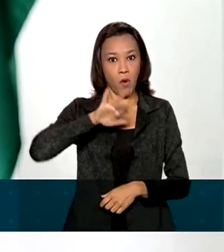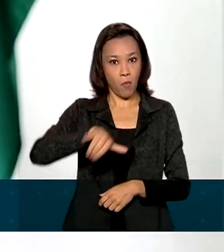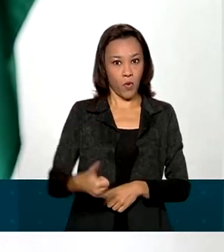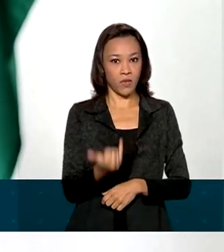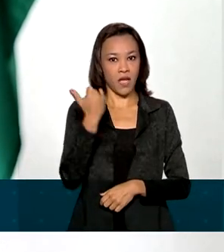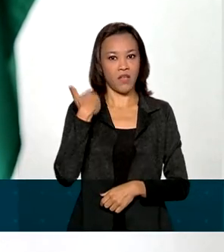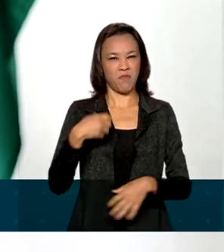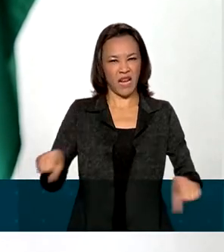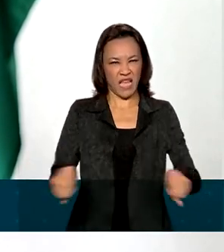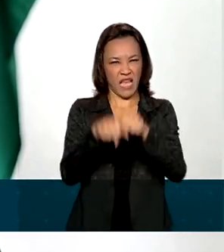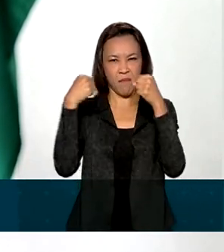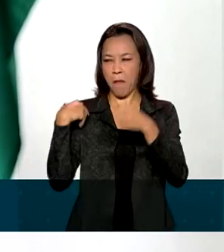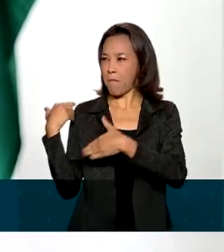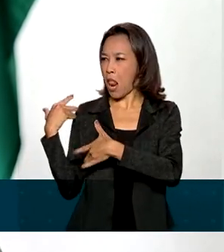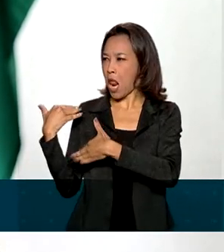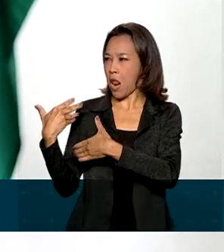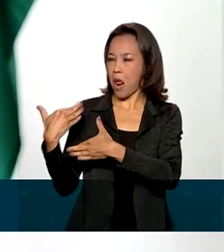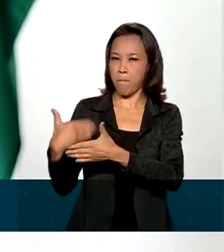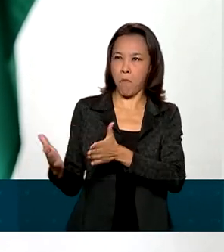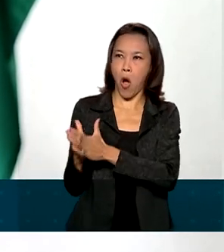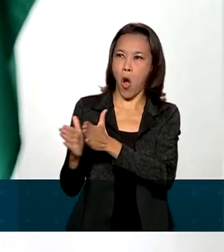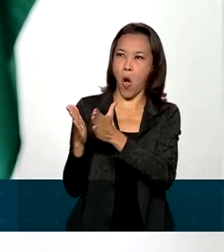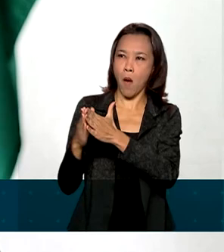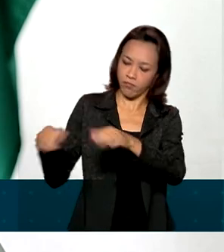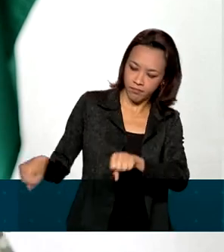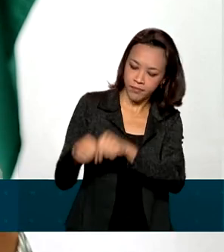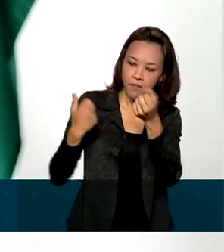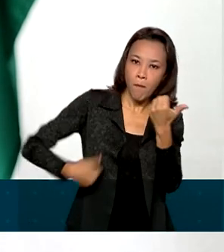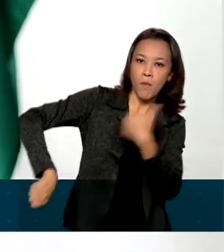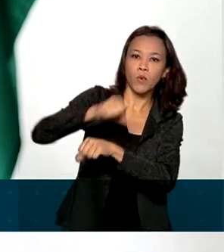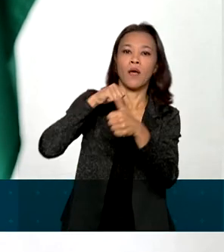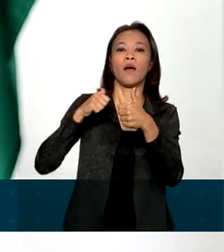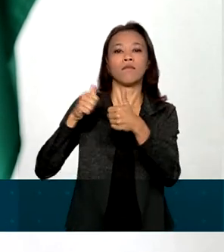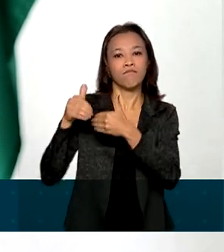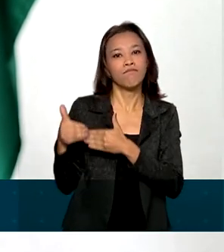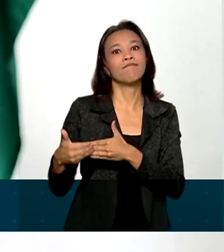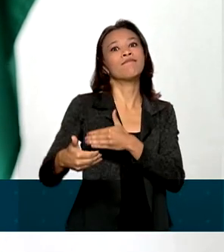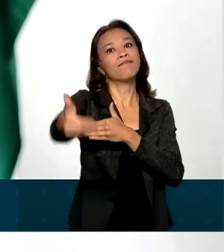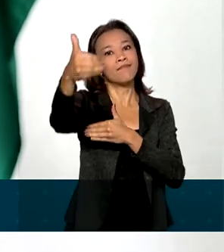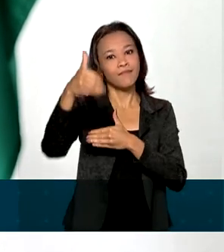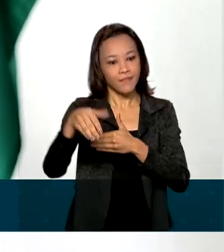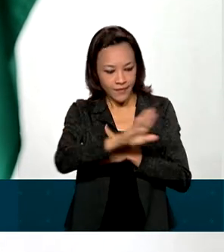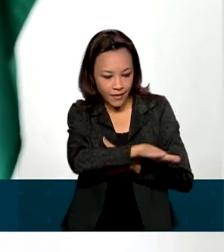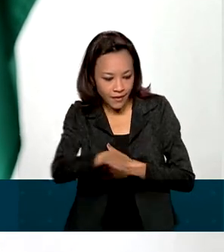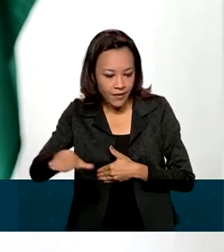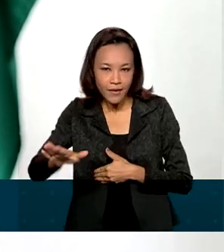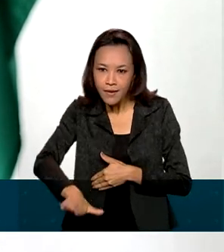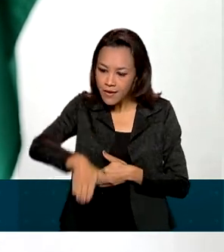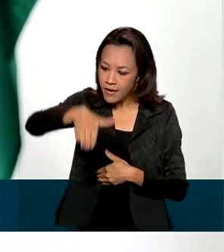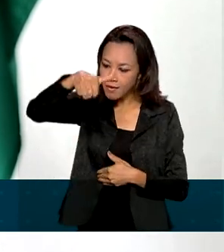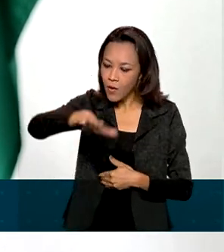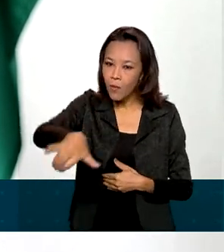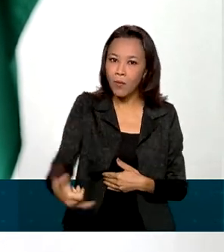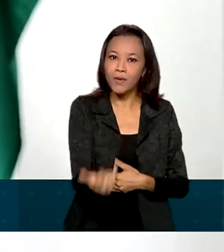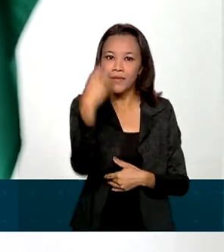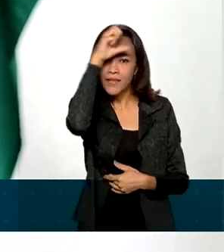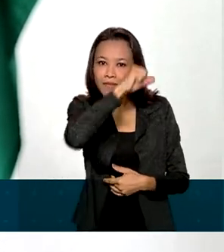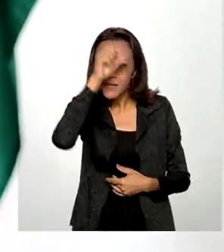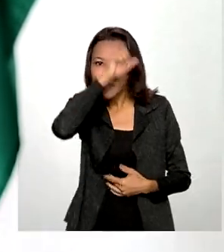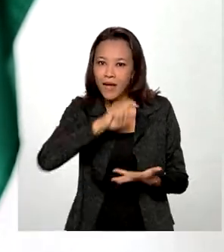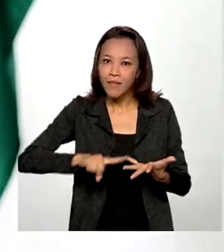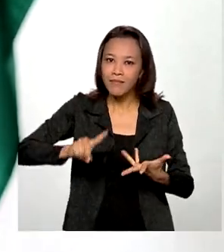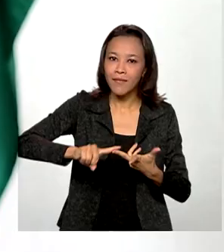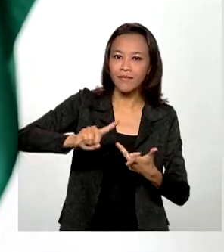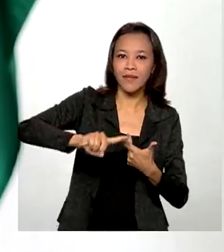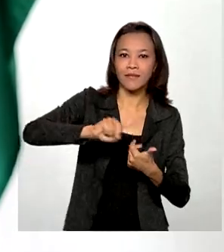ciclo de pobreza e fazer com que as nossas crianças cresçam com oportunidade de aprendizagem,